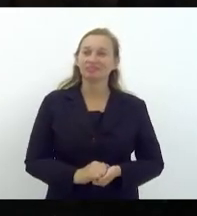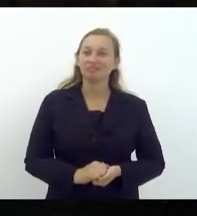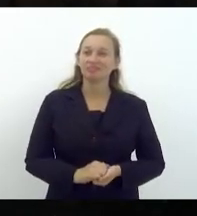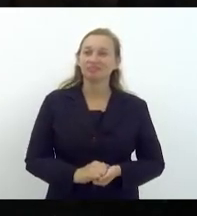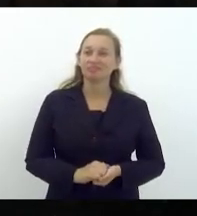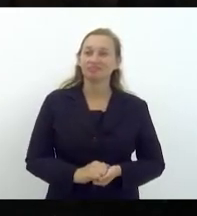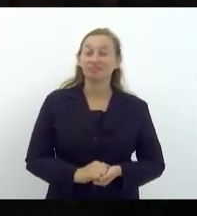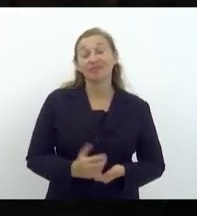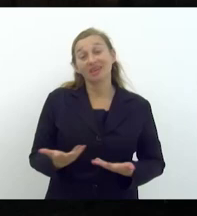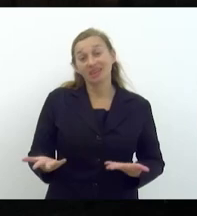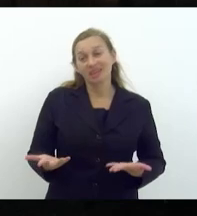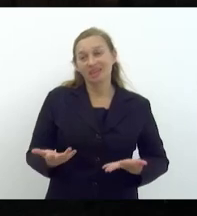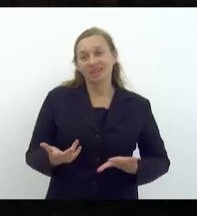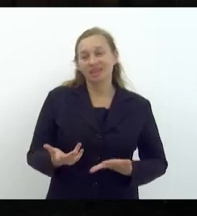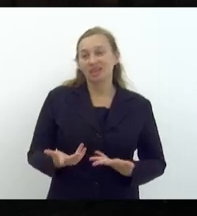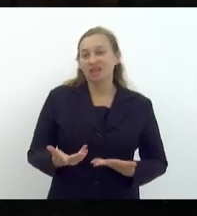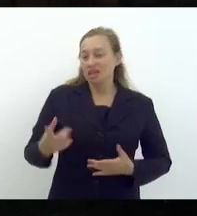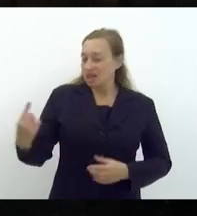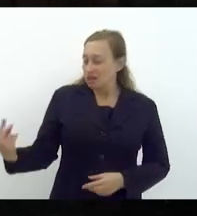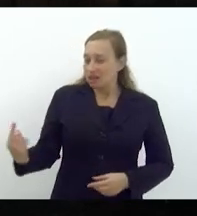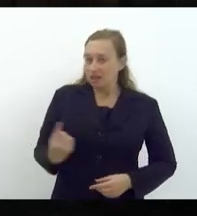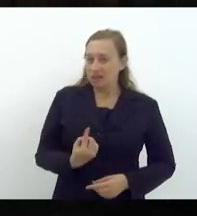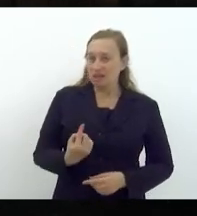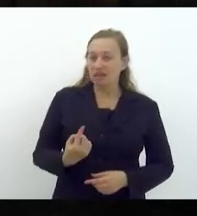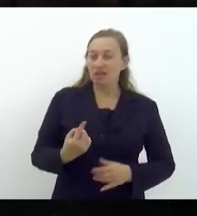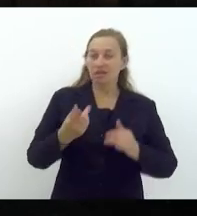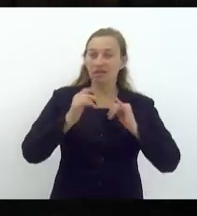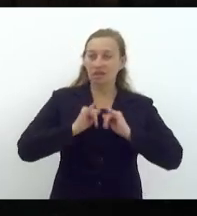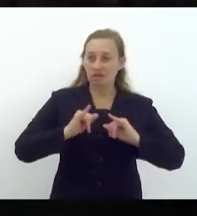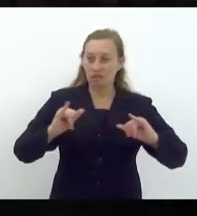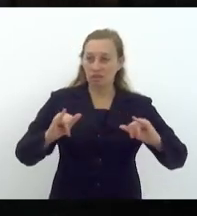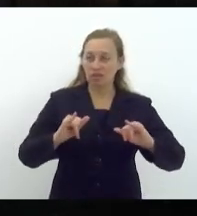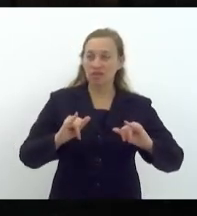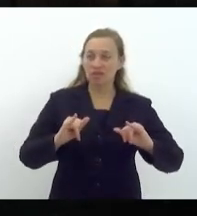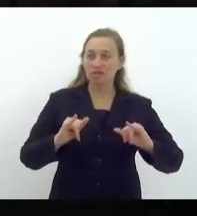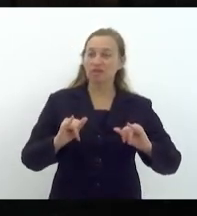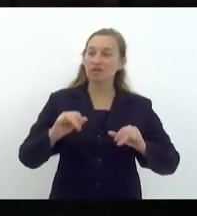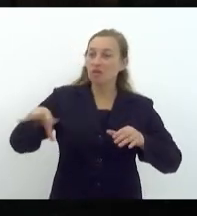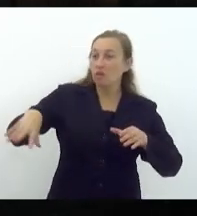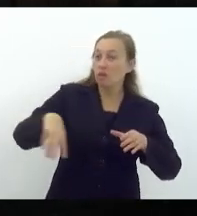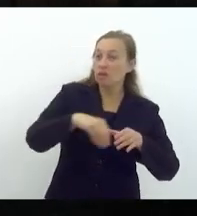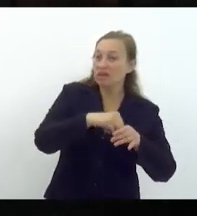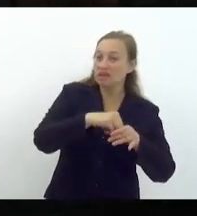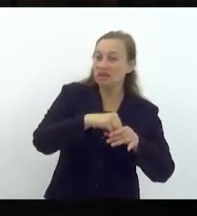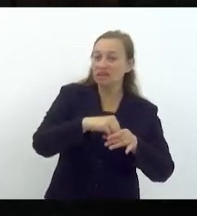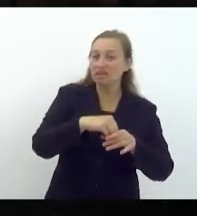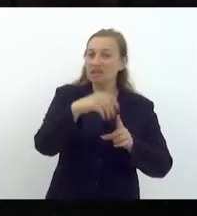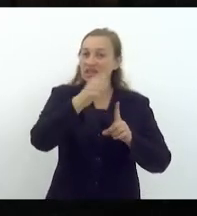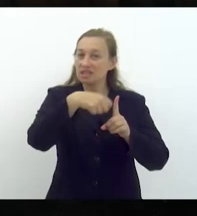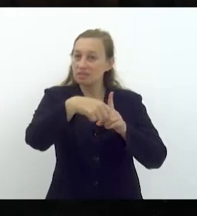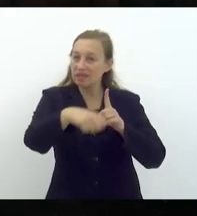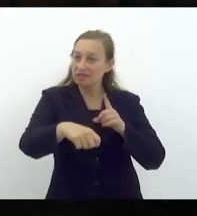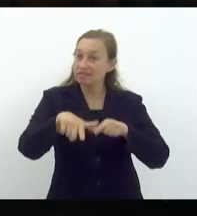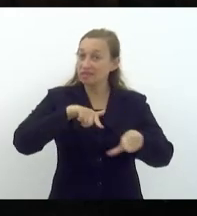minha presidência, que me traz aqui para fazer o uso da palavra, a gente completando esses meses de mandato,